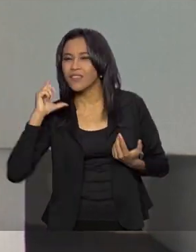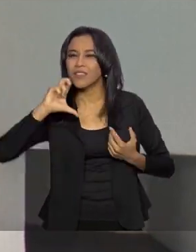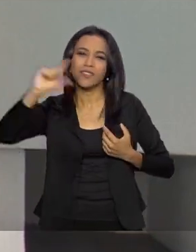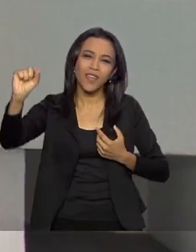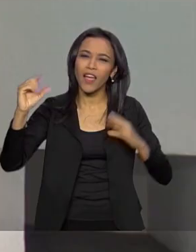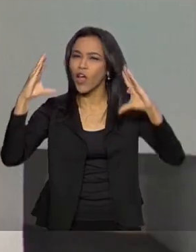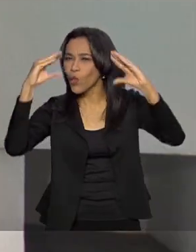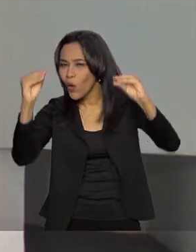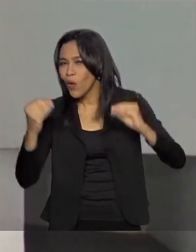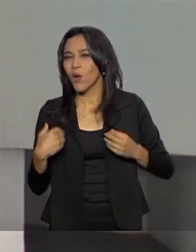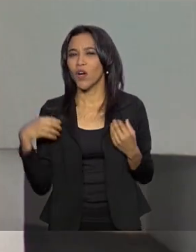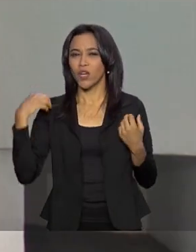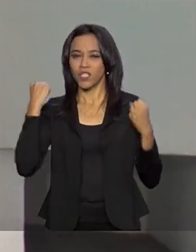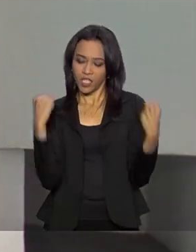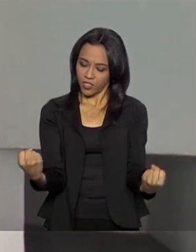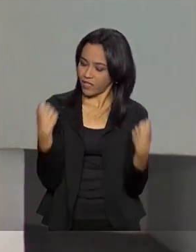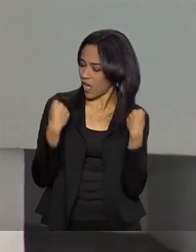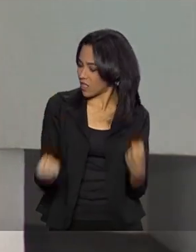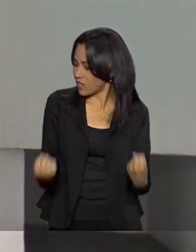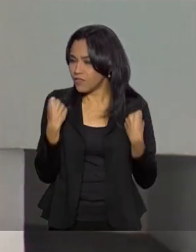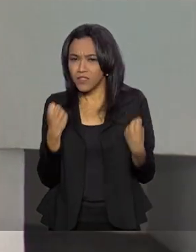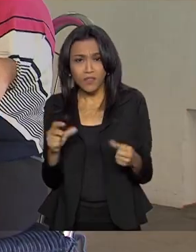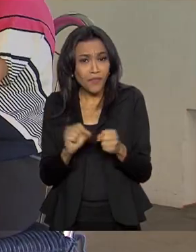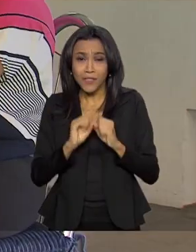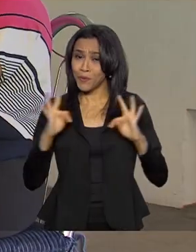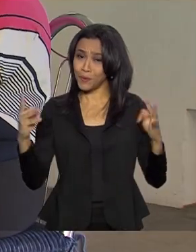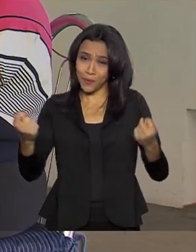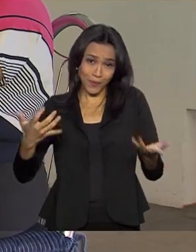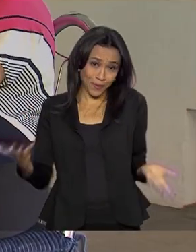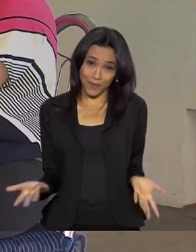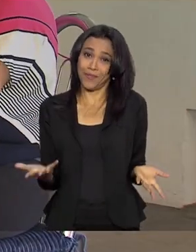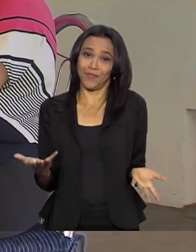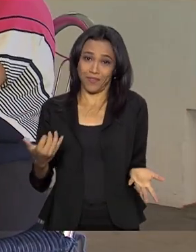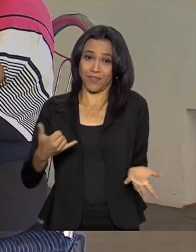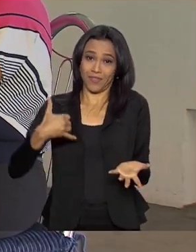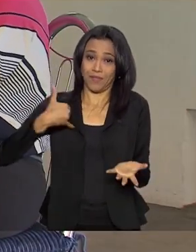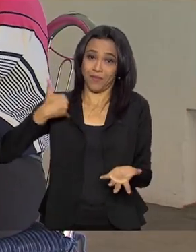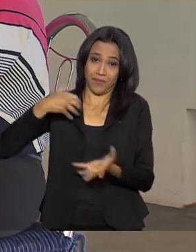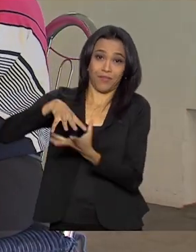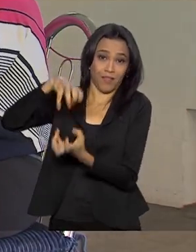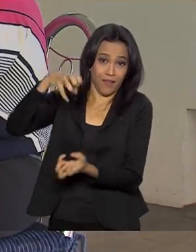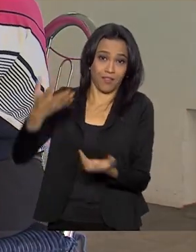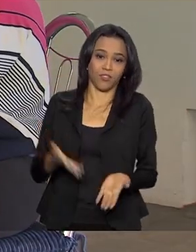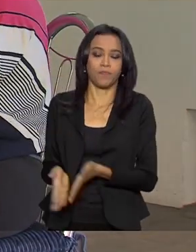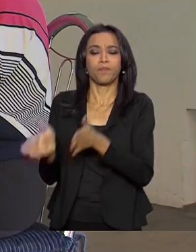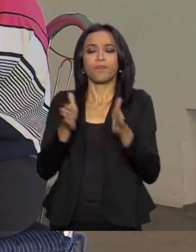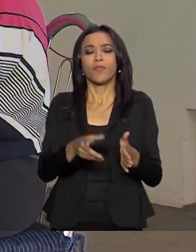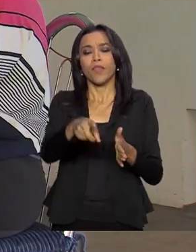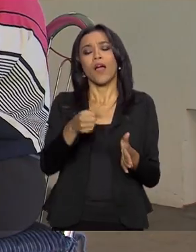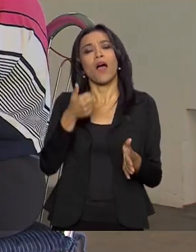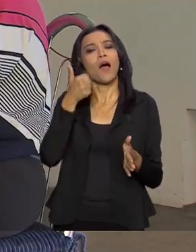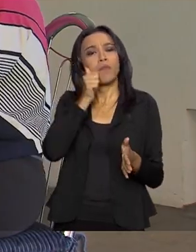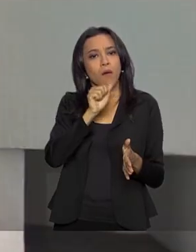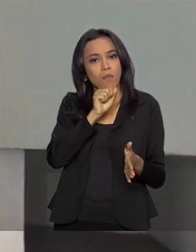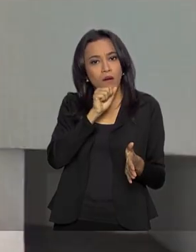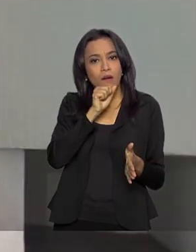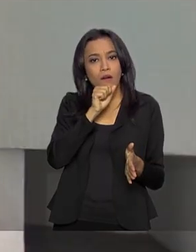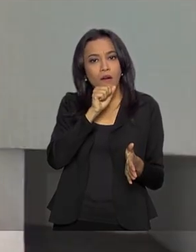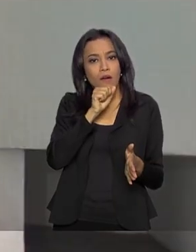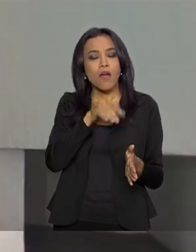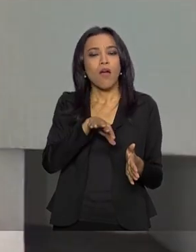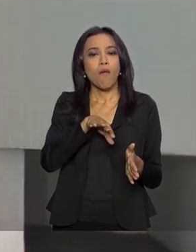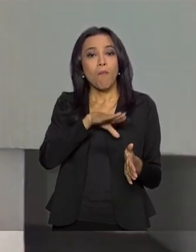vão fazer ginástica, estão fazendo tudo. A minha mãe e minha avô morreram na cama, entrevadas,